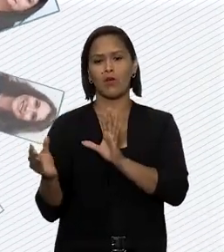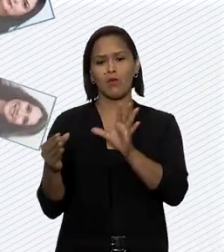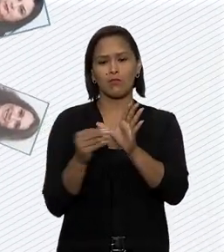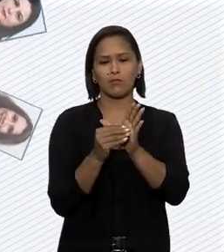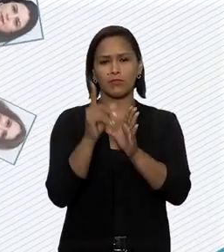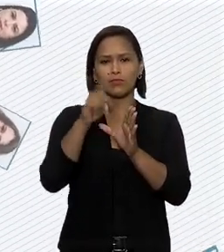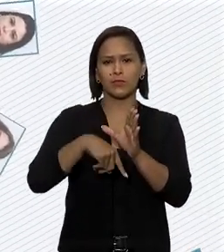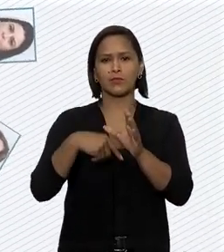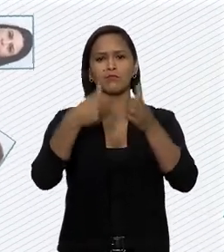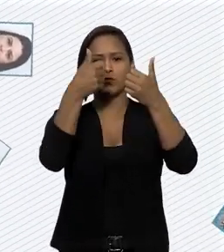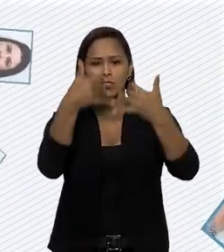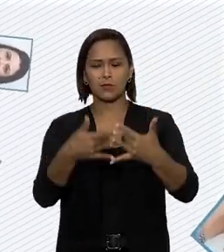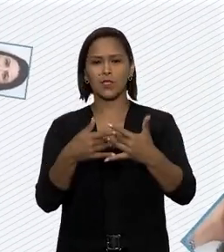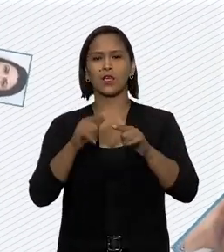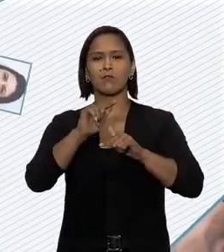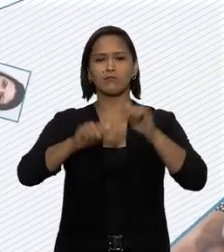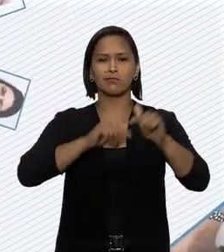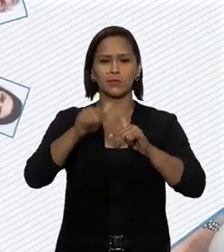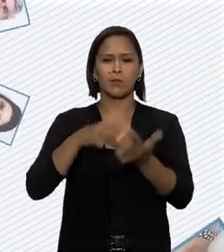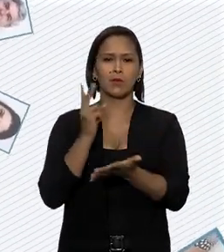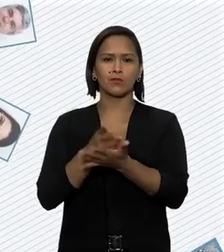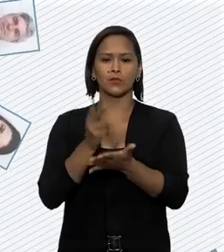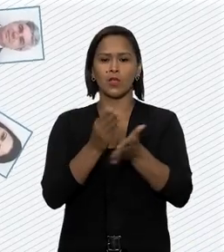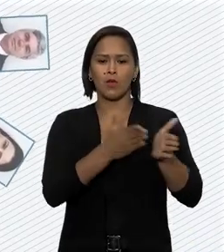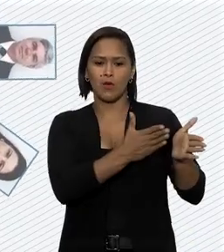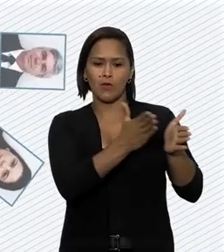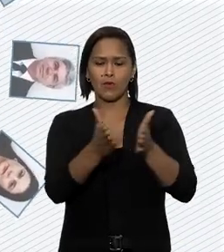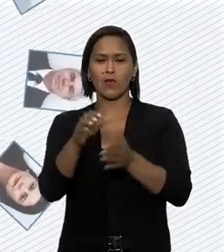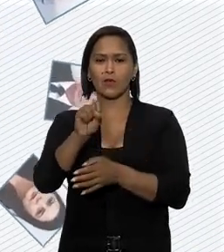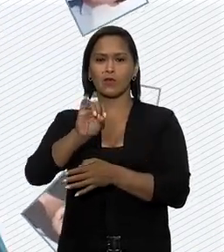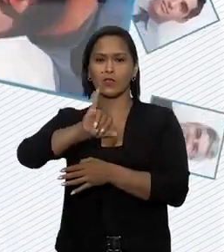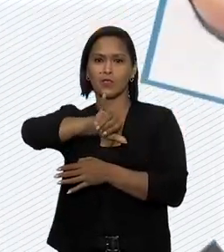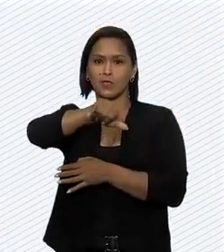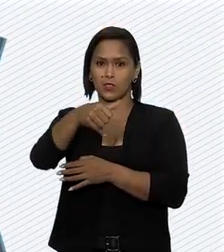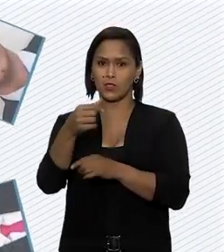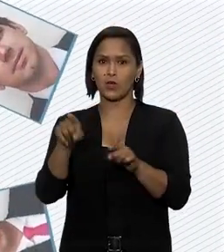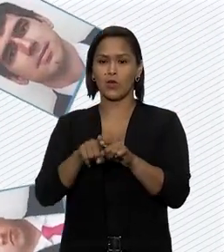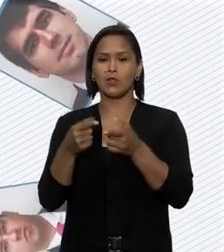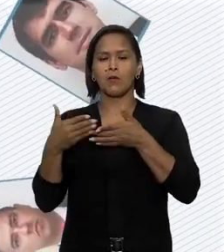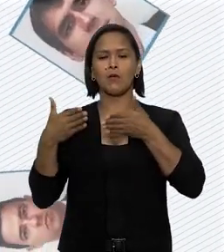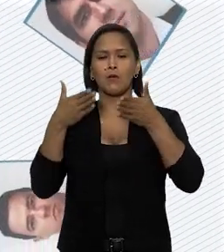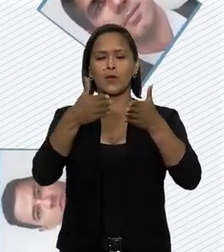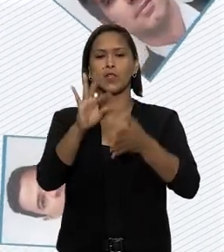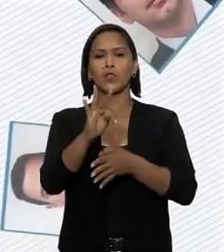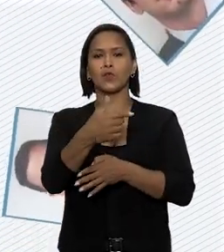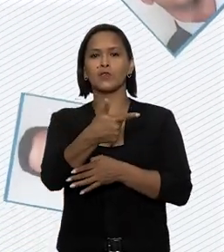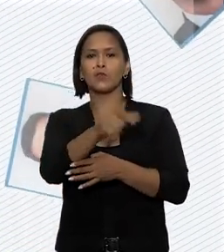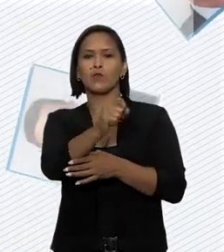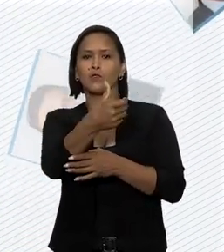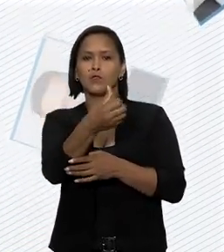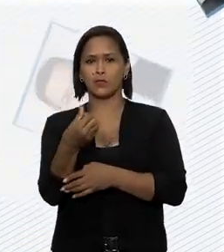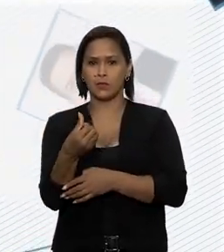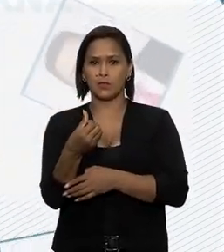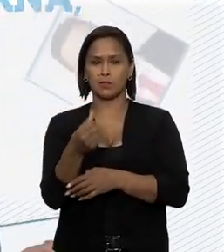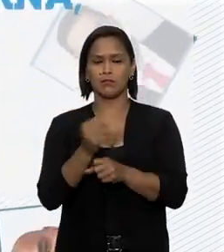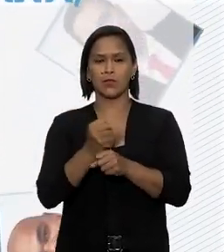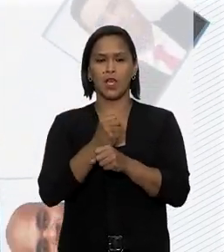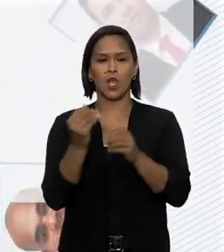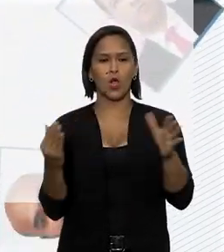se encaixar, colocando-o em funcionamento em direção à visão do STJ para o horizonte 2026.